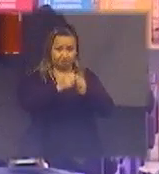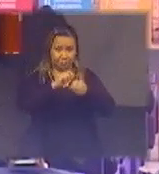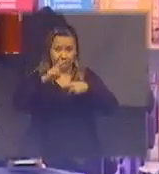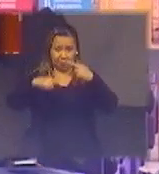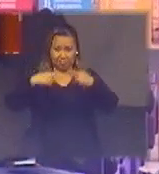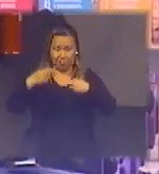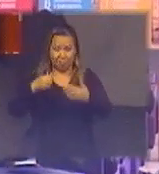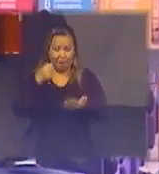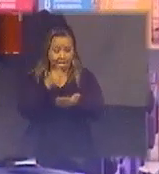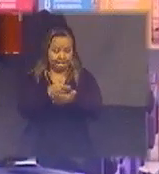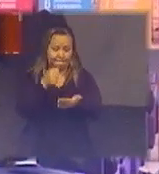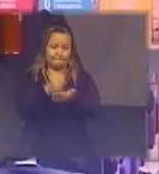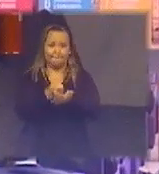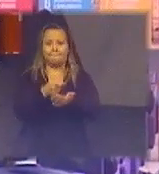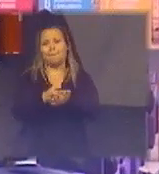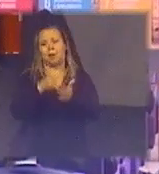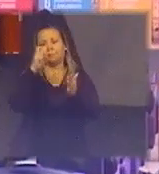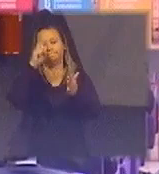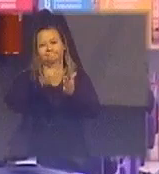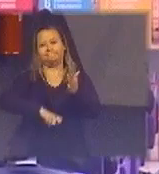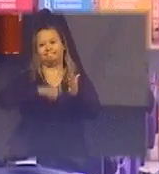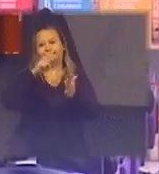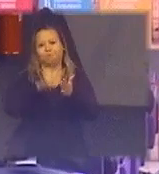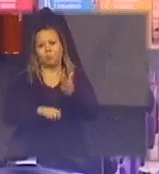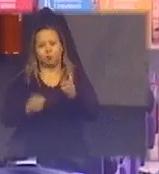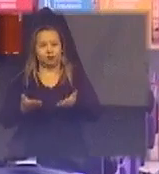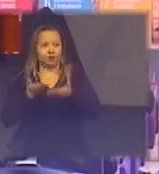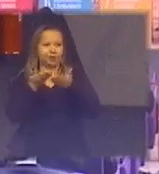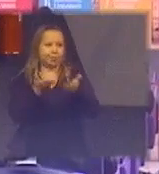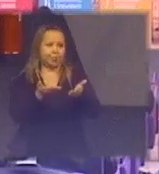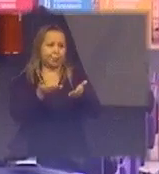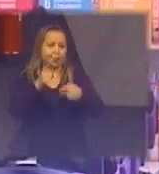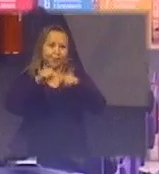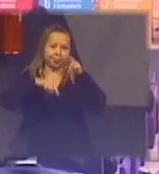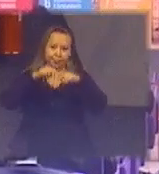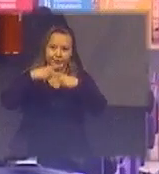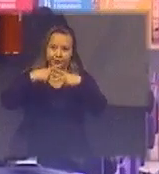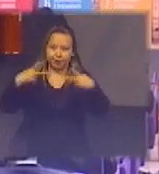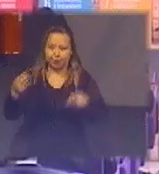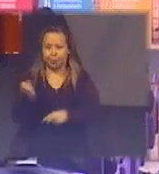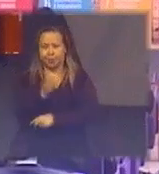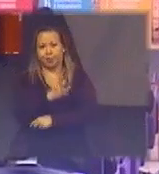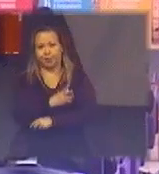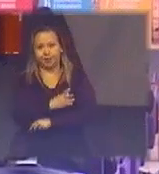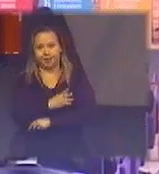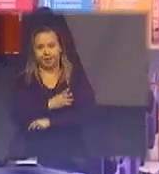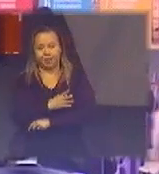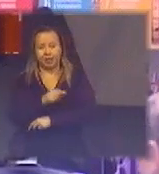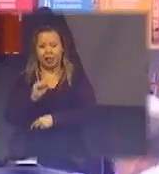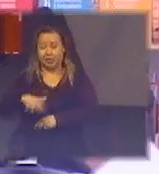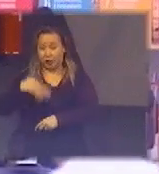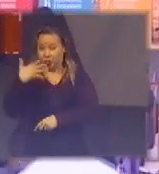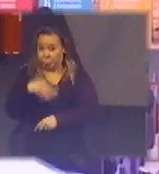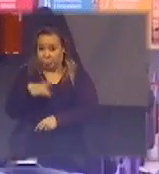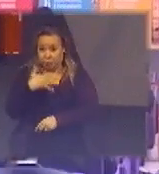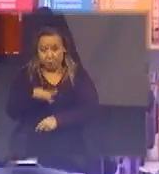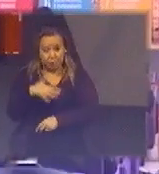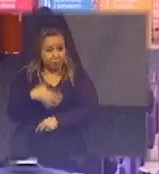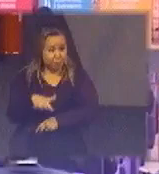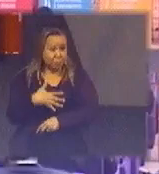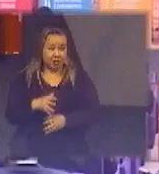mesmos impostos que você transporta um produto novo com isso encarece demais